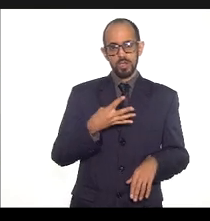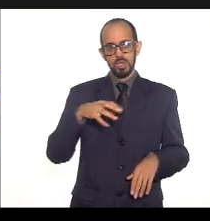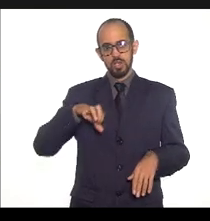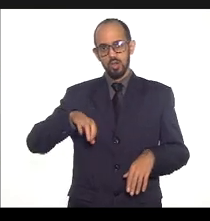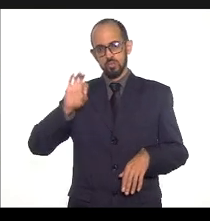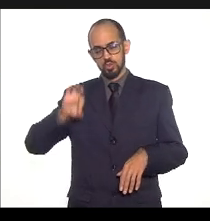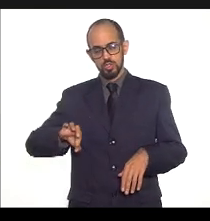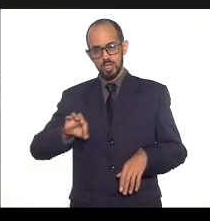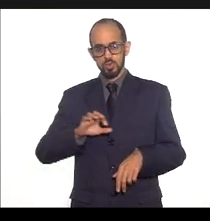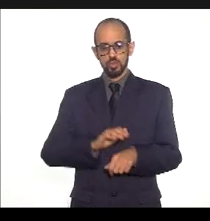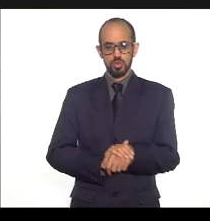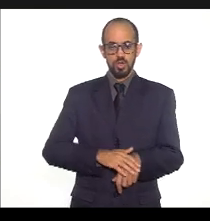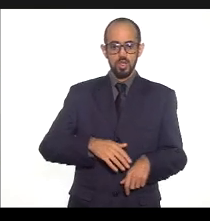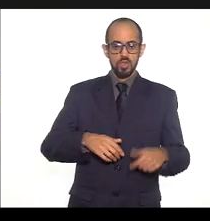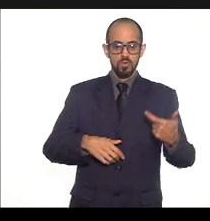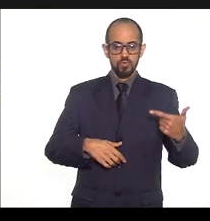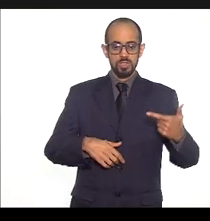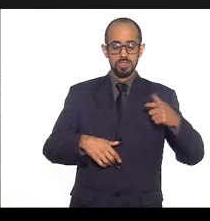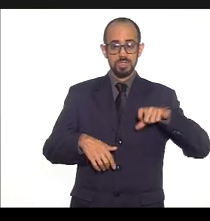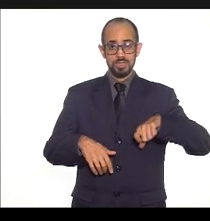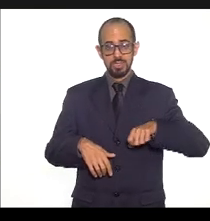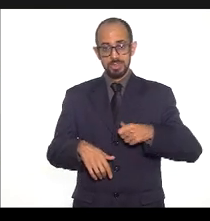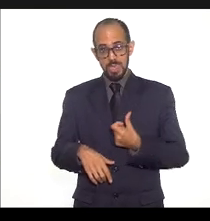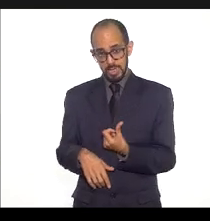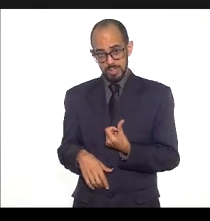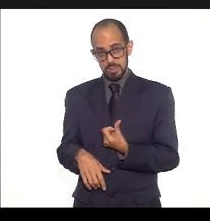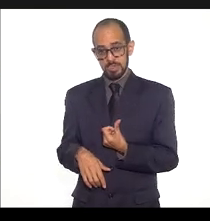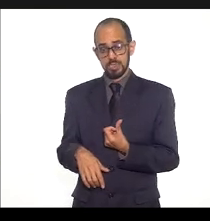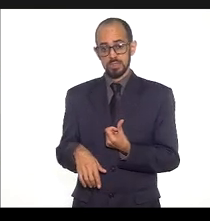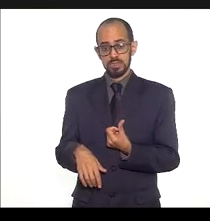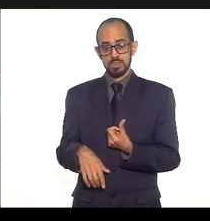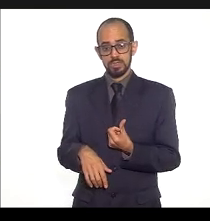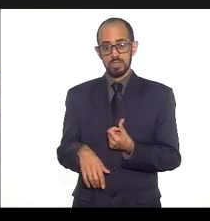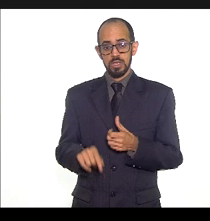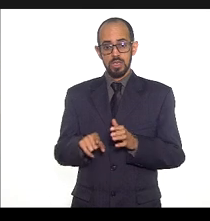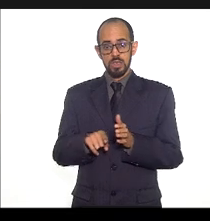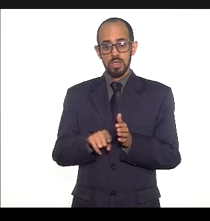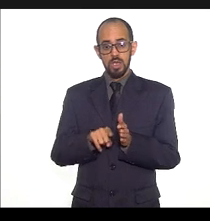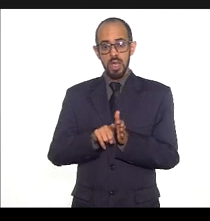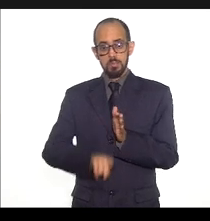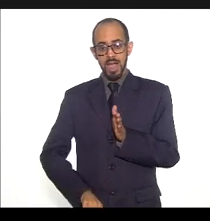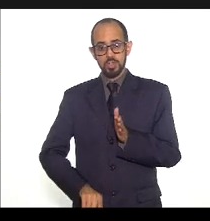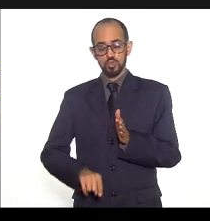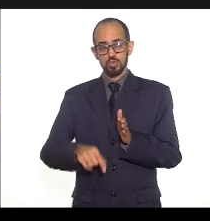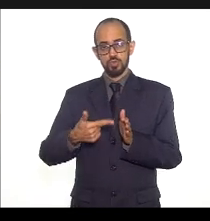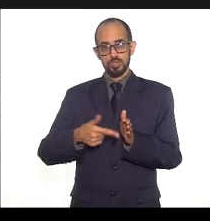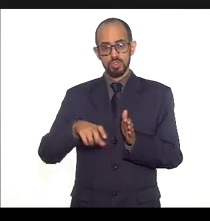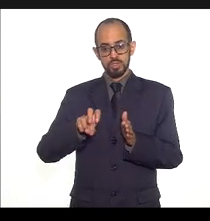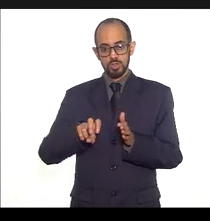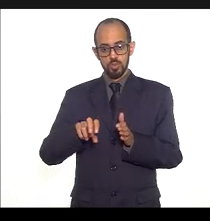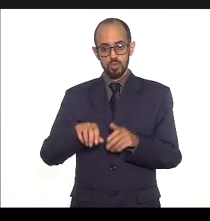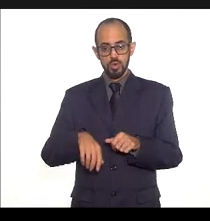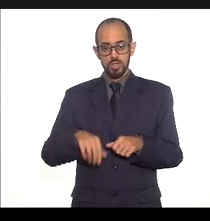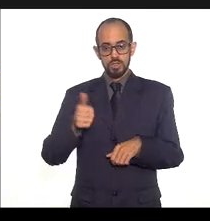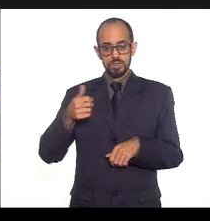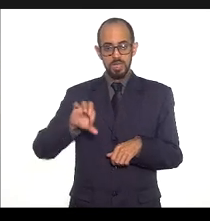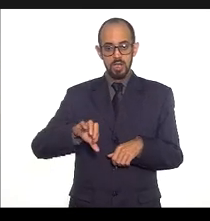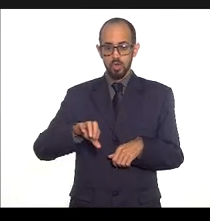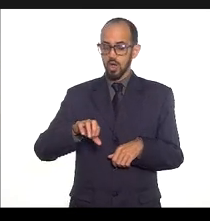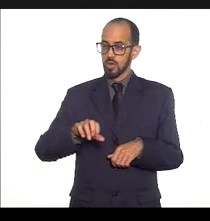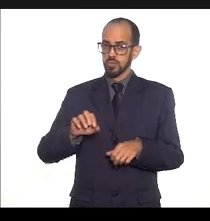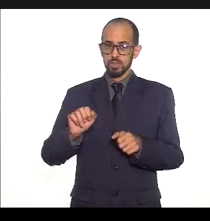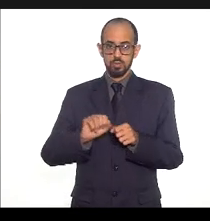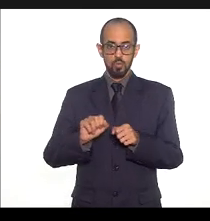% 26 metas menos de 25% menos 25 19 metas sem